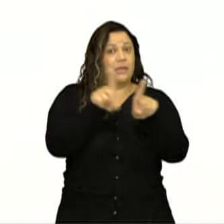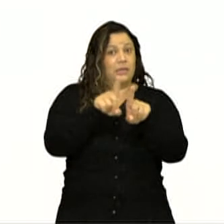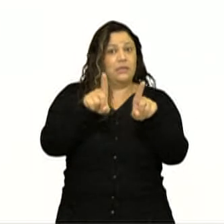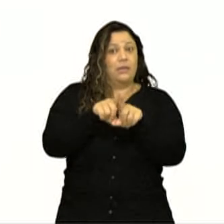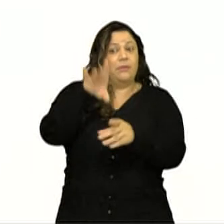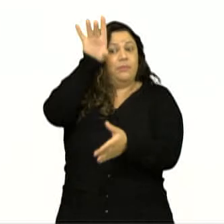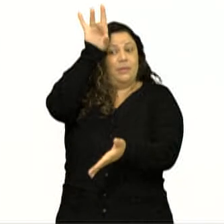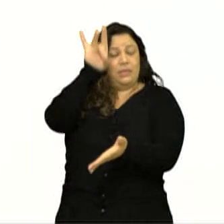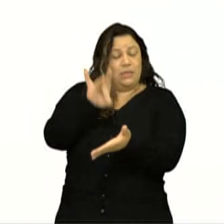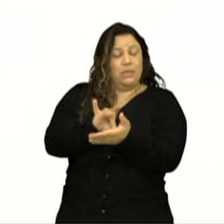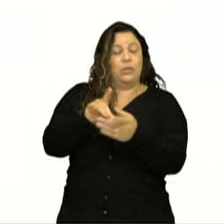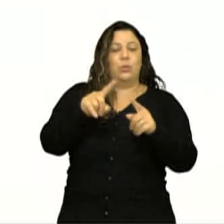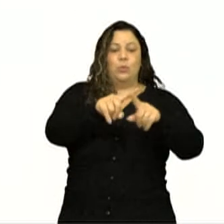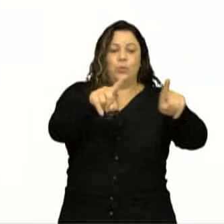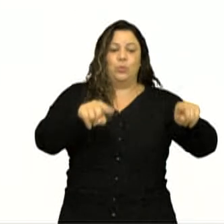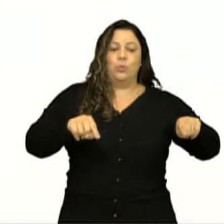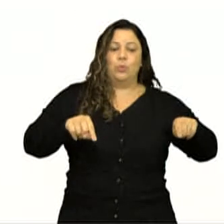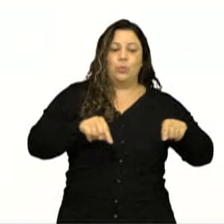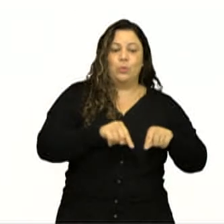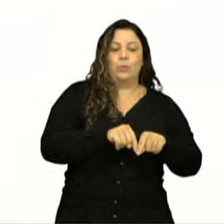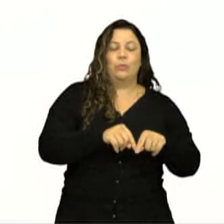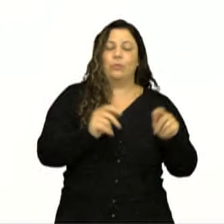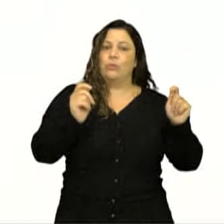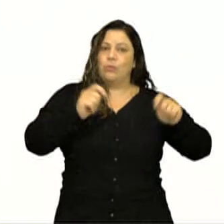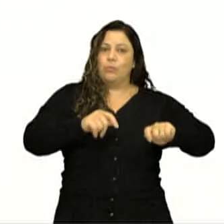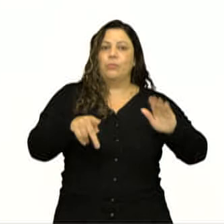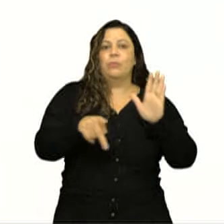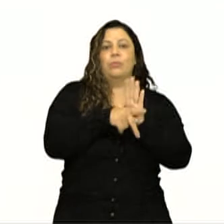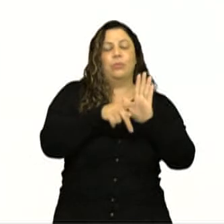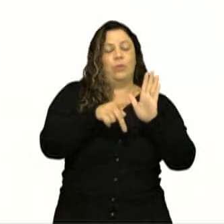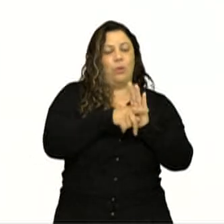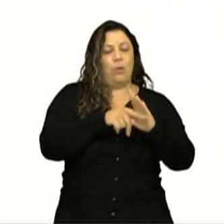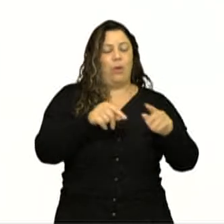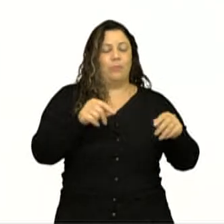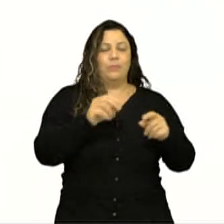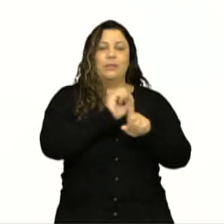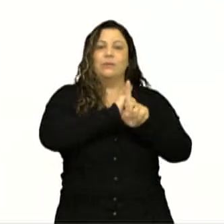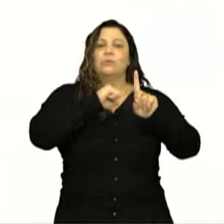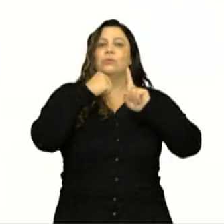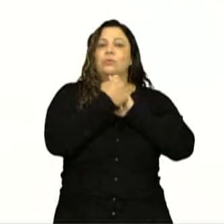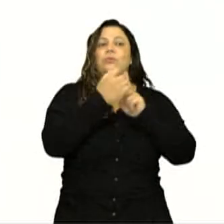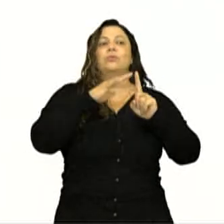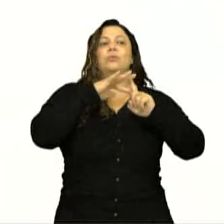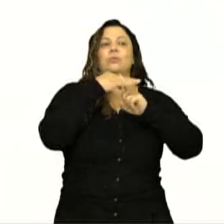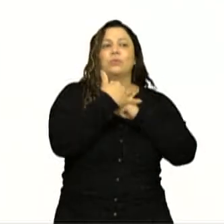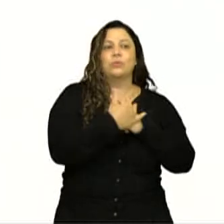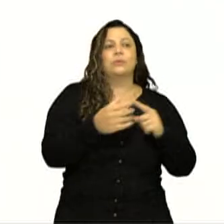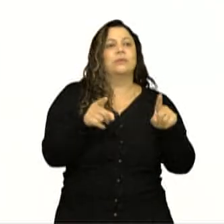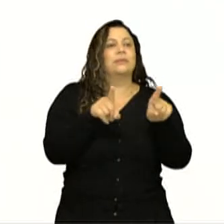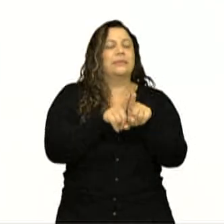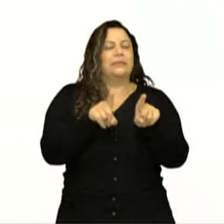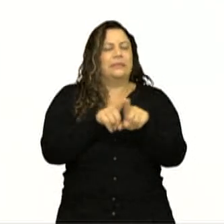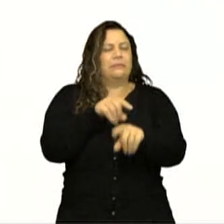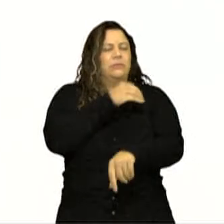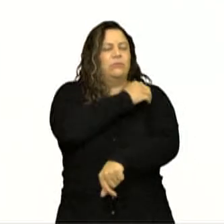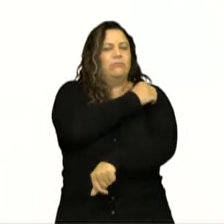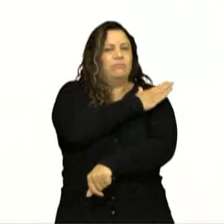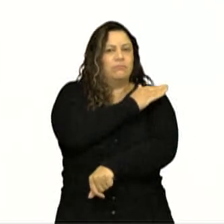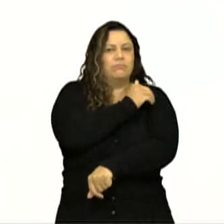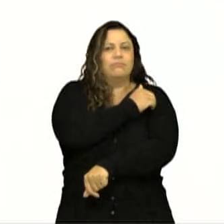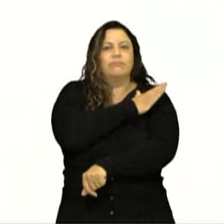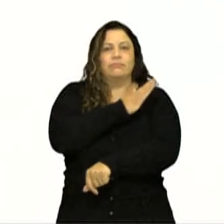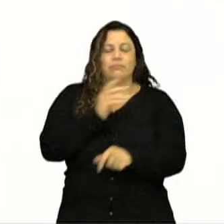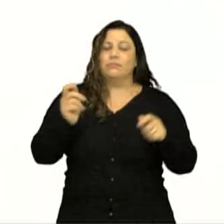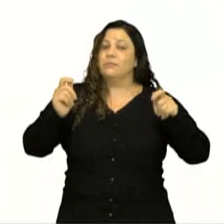à propriedade, cumprindo a sua função social. Também a questão do racismo sendo